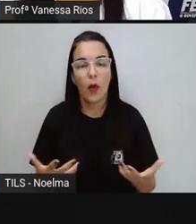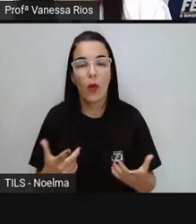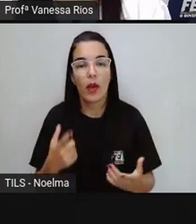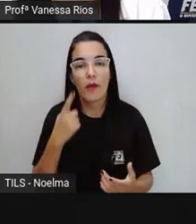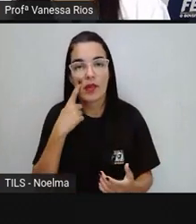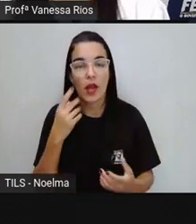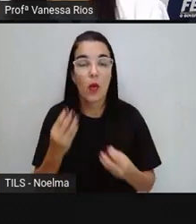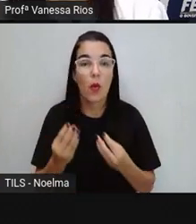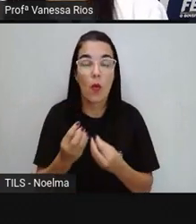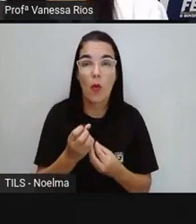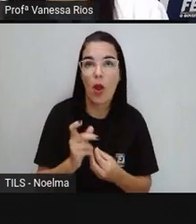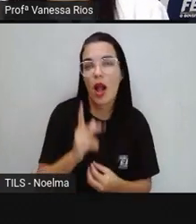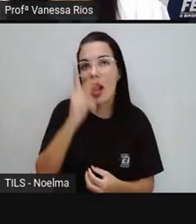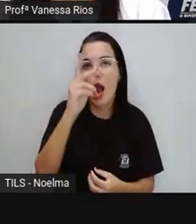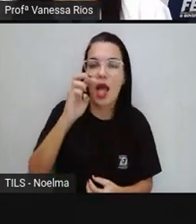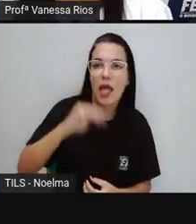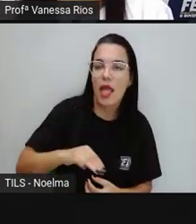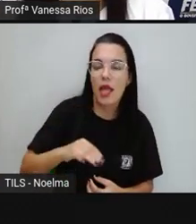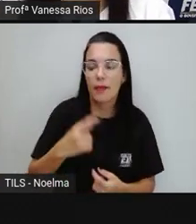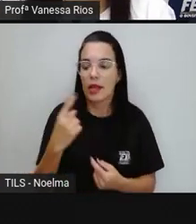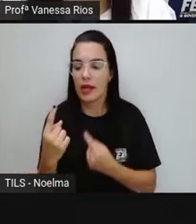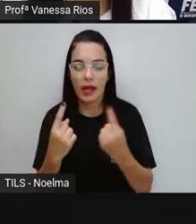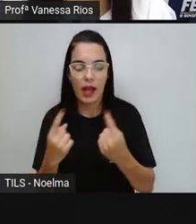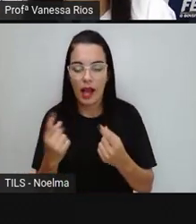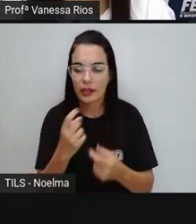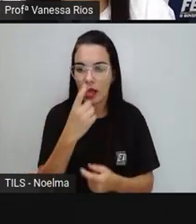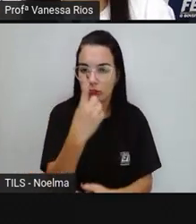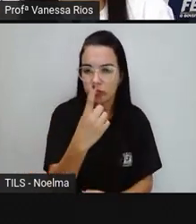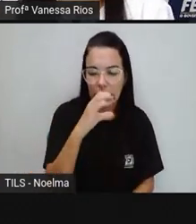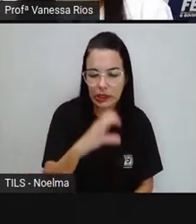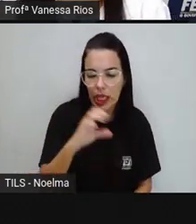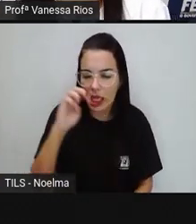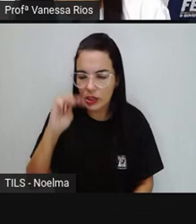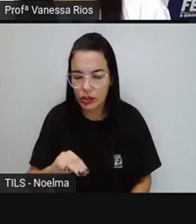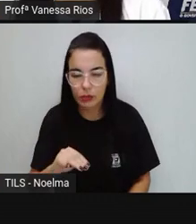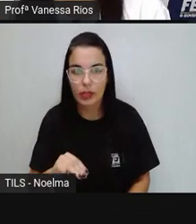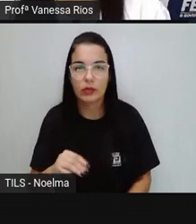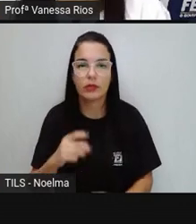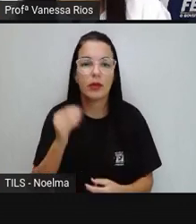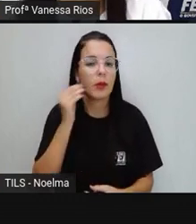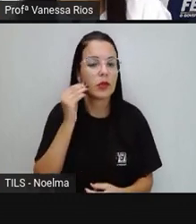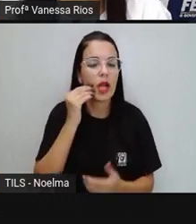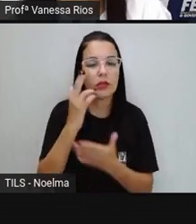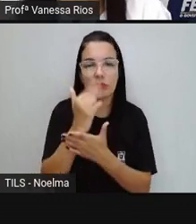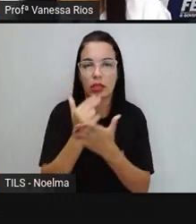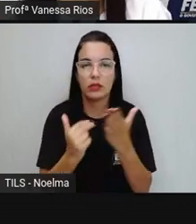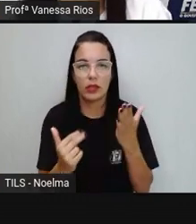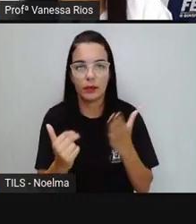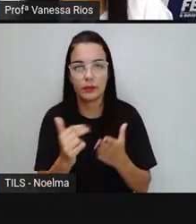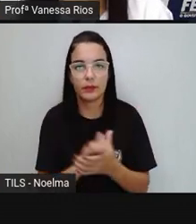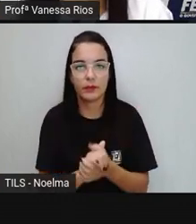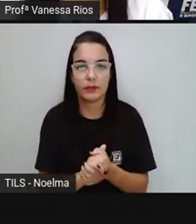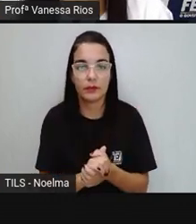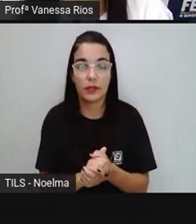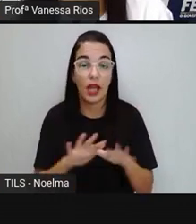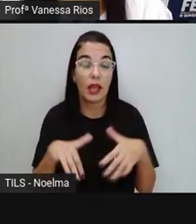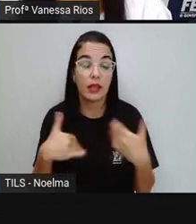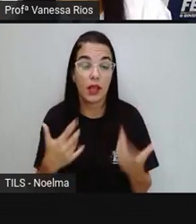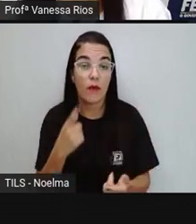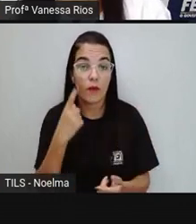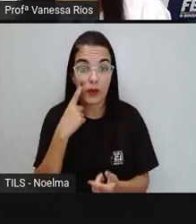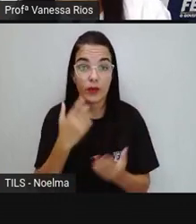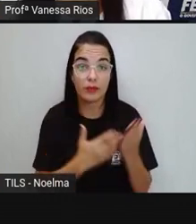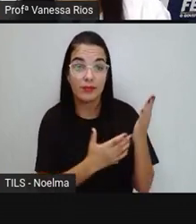quilômetros equivalem aí cada centímetro mostrado no desenho. E aí pelas cores